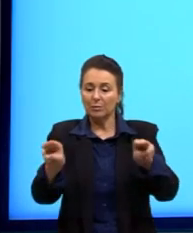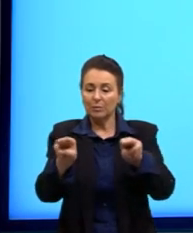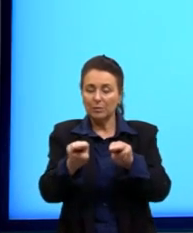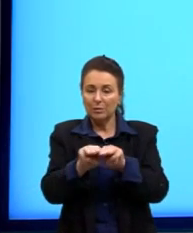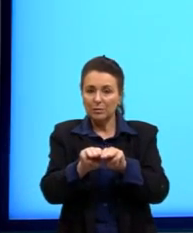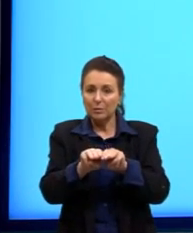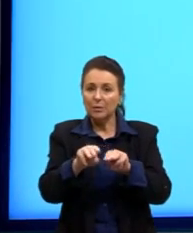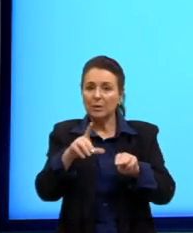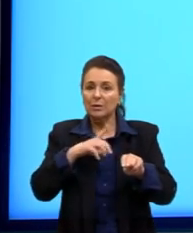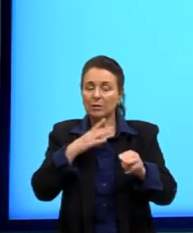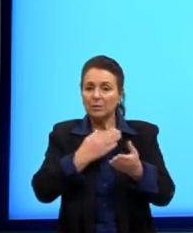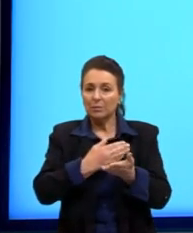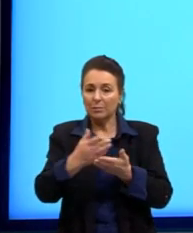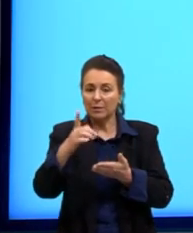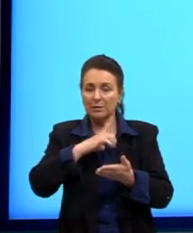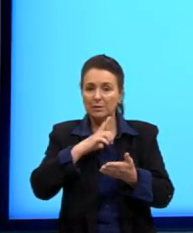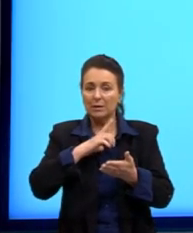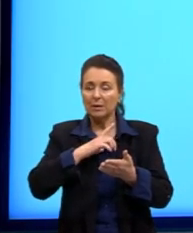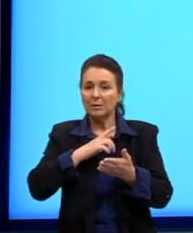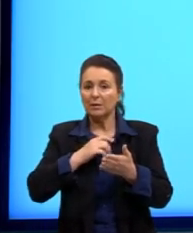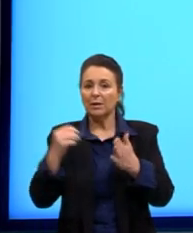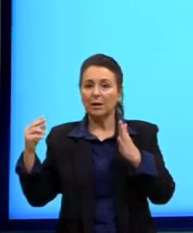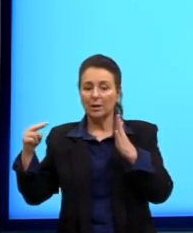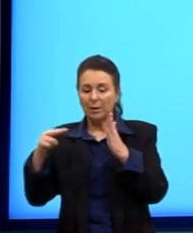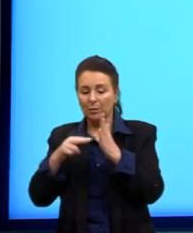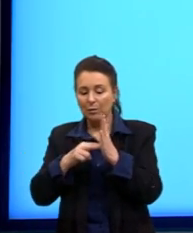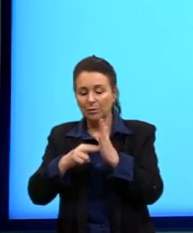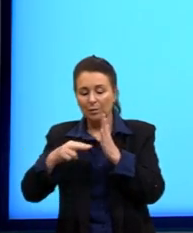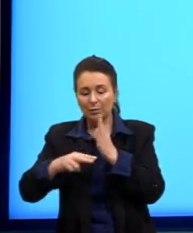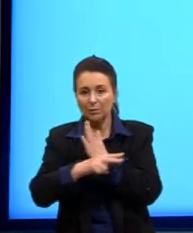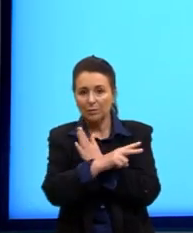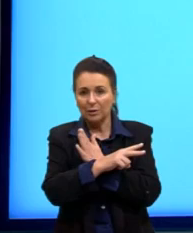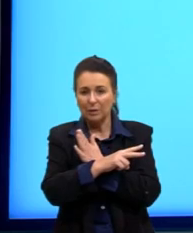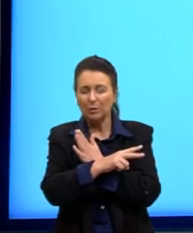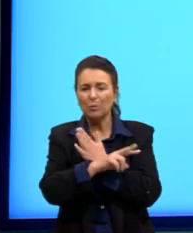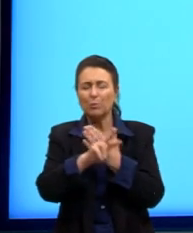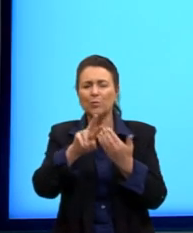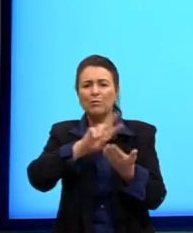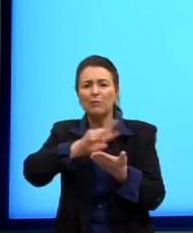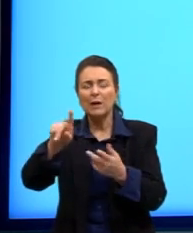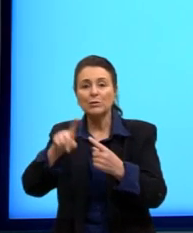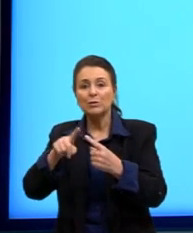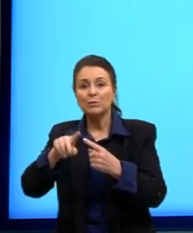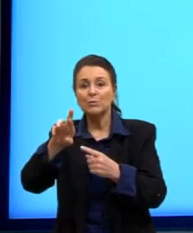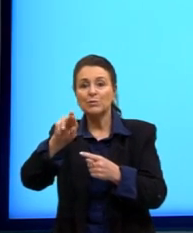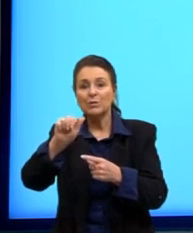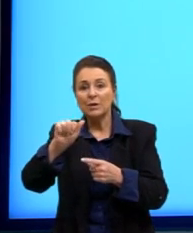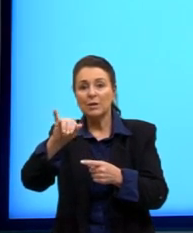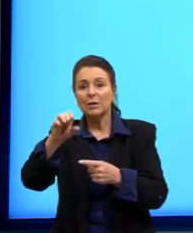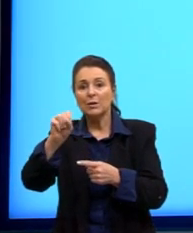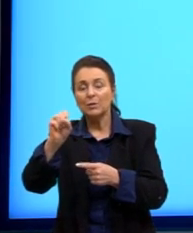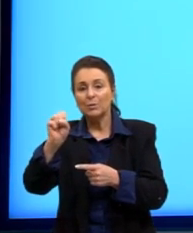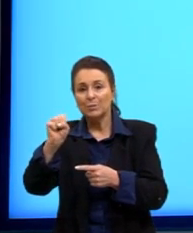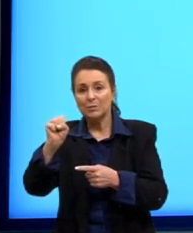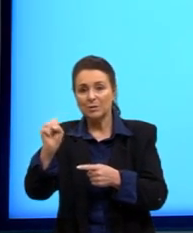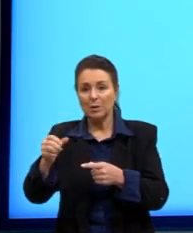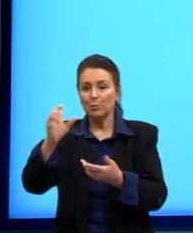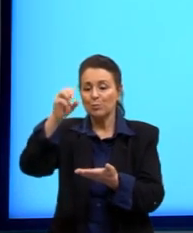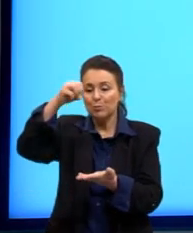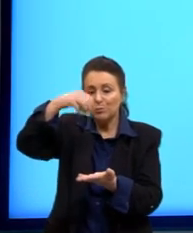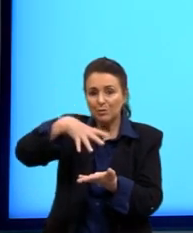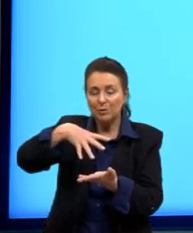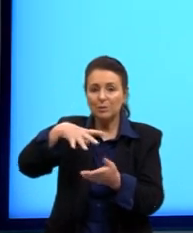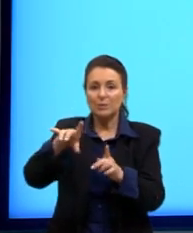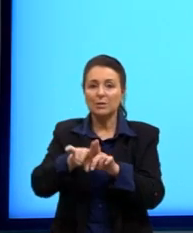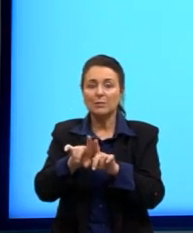E aqui a gente já começa a ter ultravioleta, raio-x, raio-gama, que são, então, ondas um pouquinho mais perigosas,